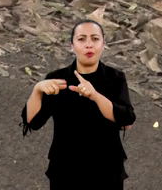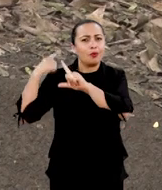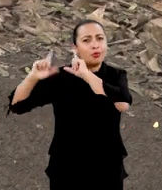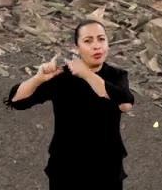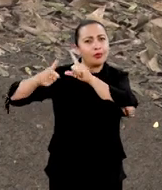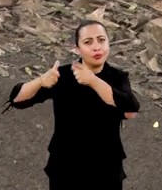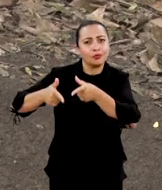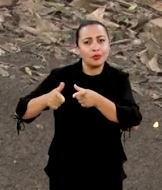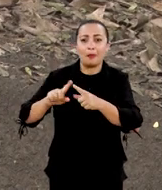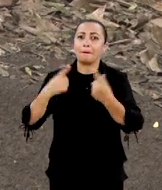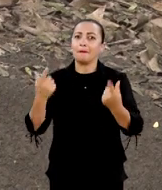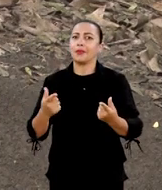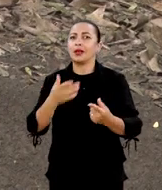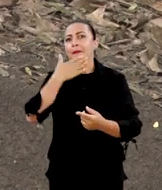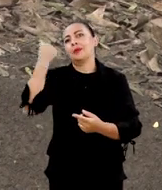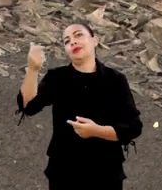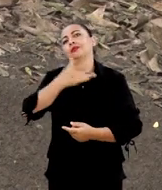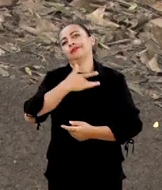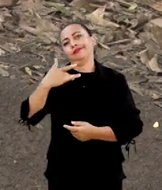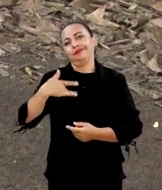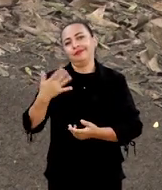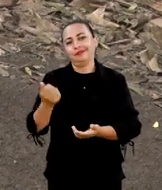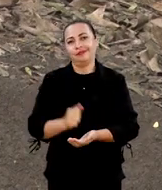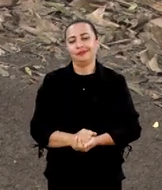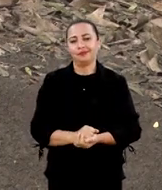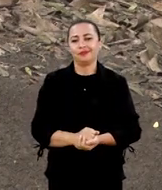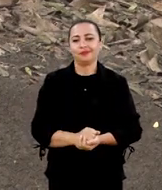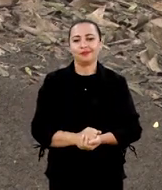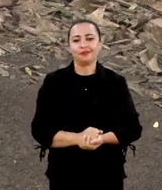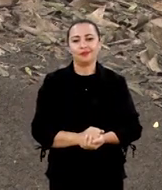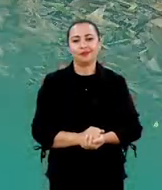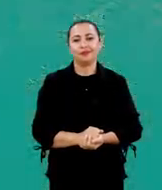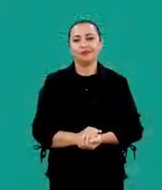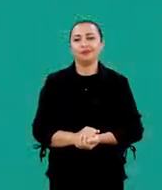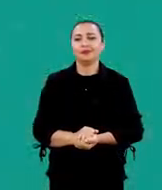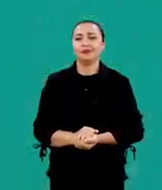saboroso quanto os convencionais, porém, mais saudável.